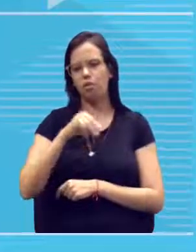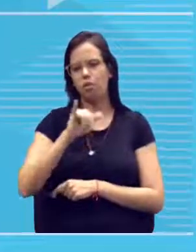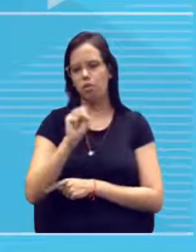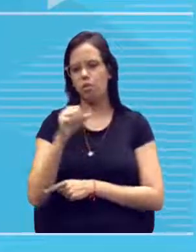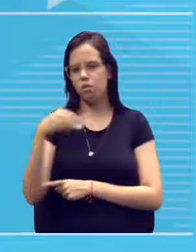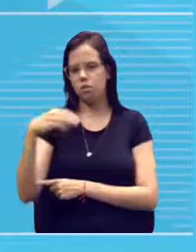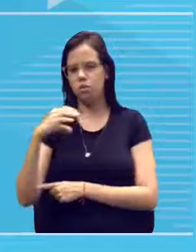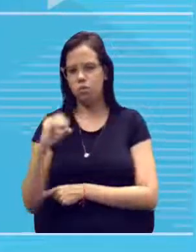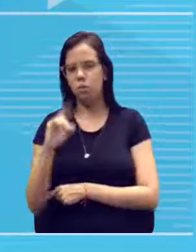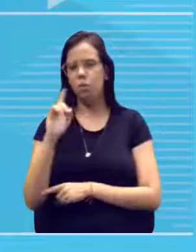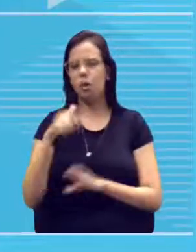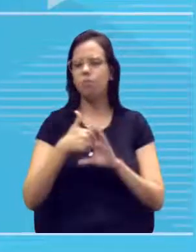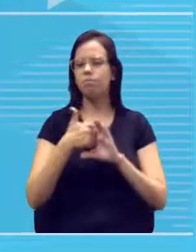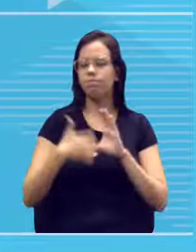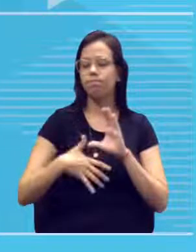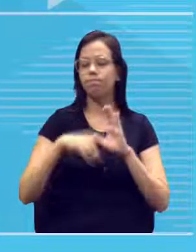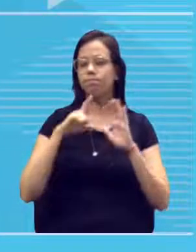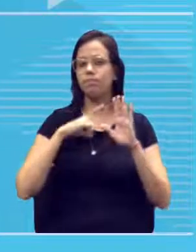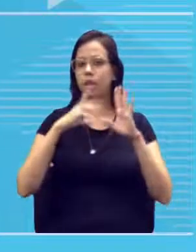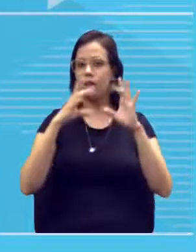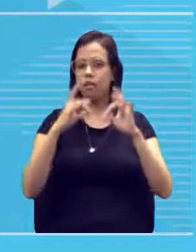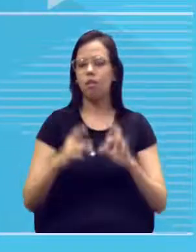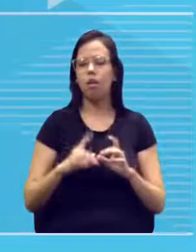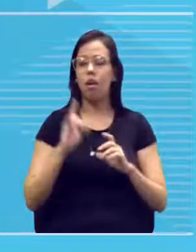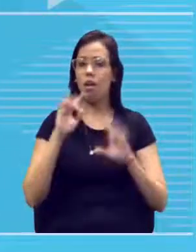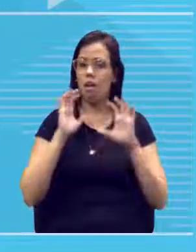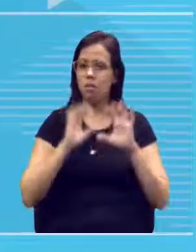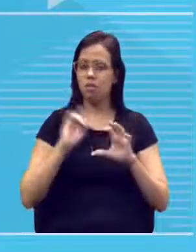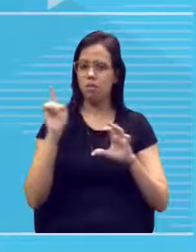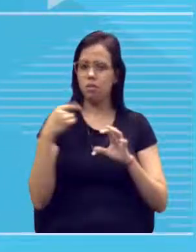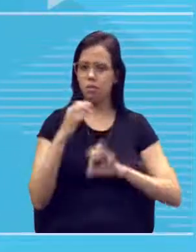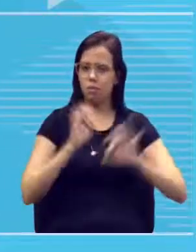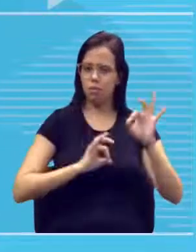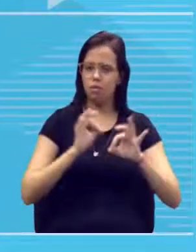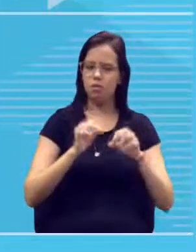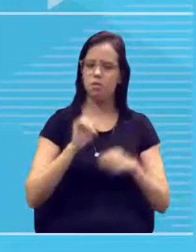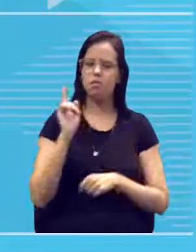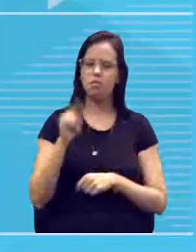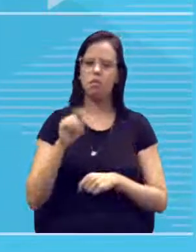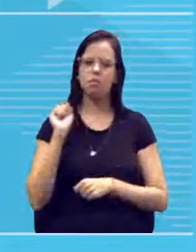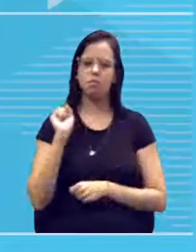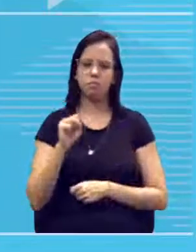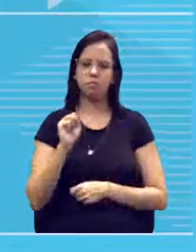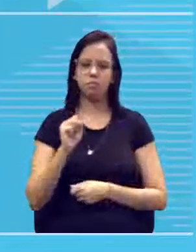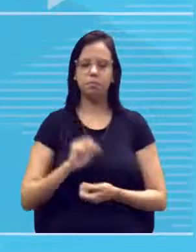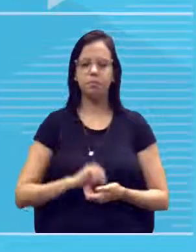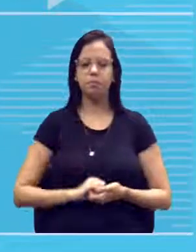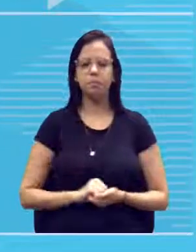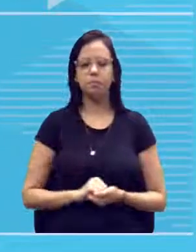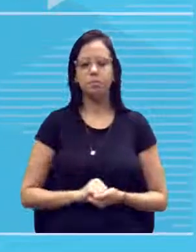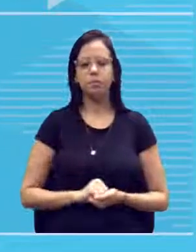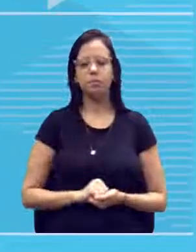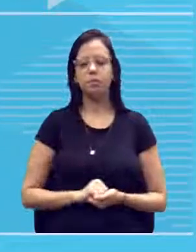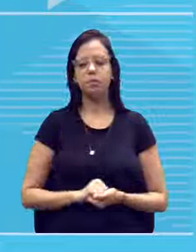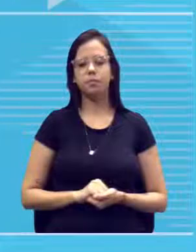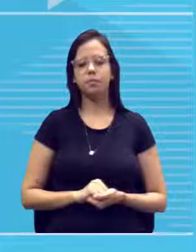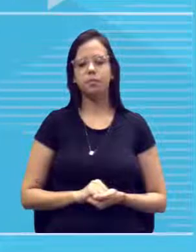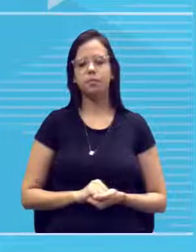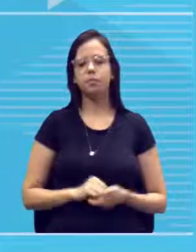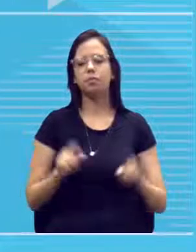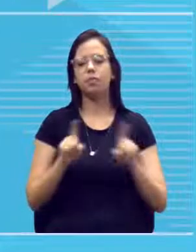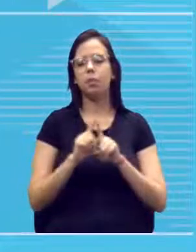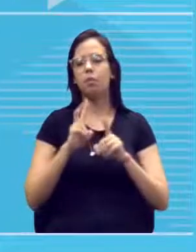ah, é característica muito específica. Ah, é assim que a vai construindo, professor? Sim, é assim que a gente vai construindo o aerodograma, tá? E aí, a gente vai